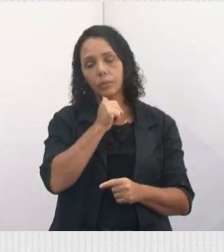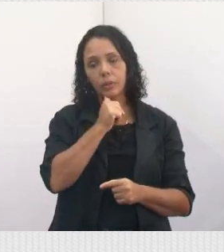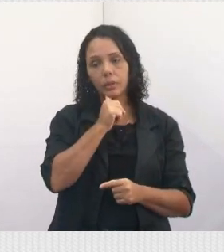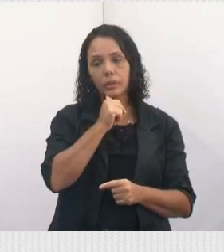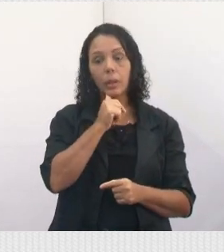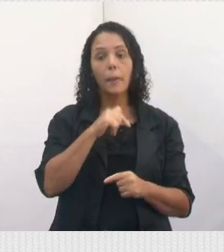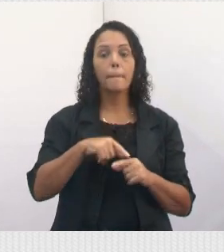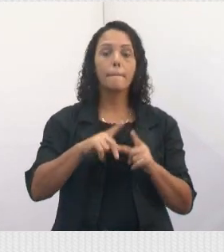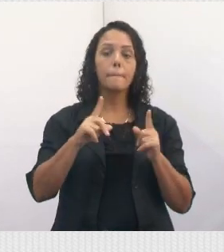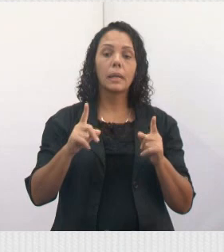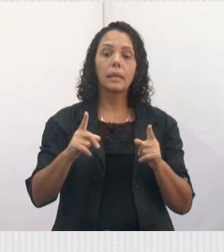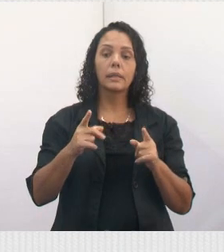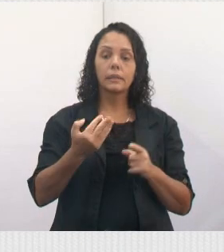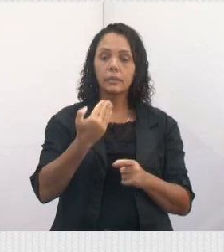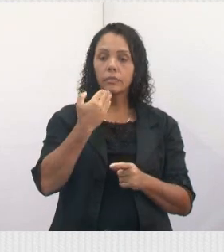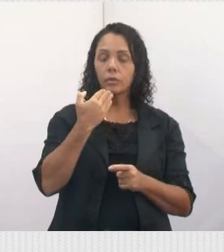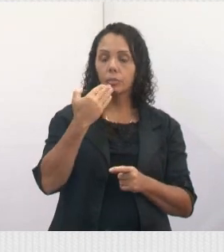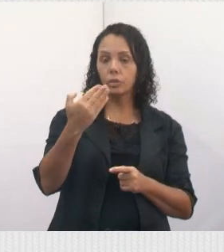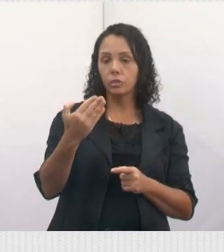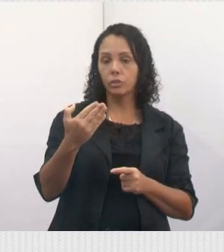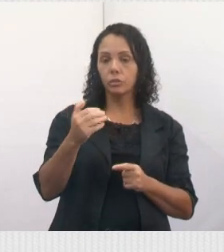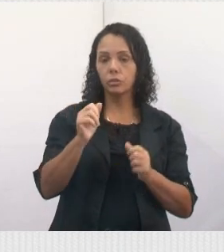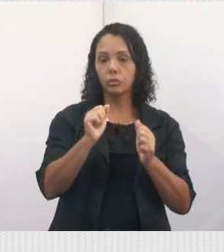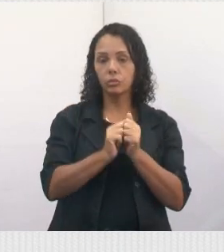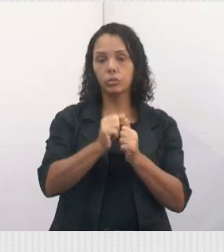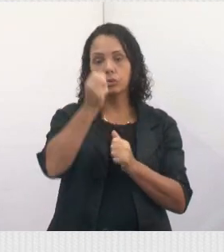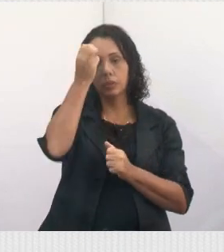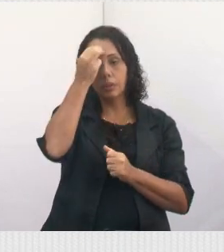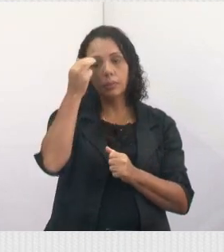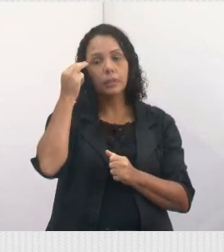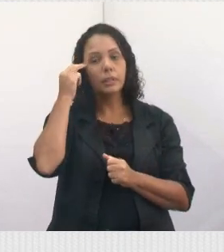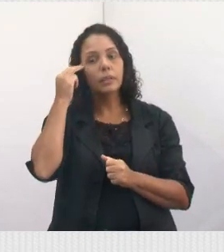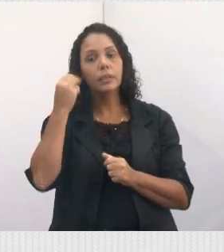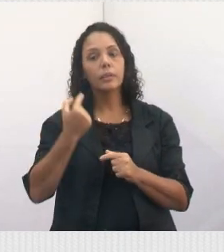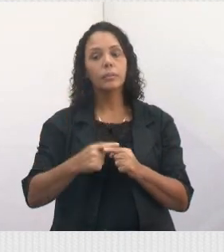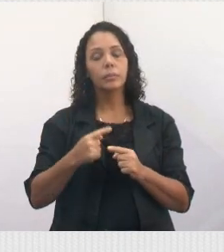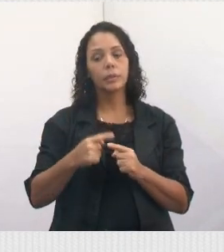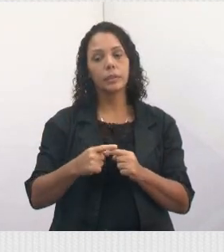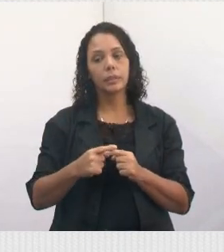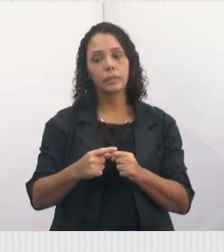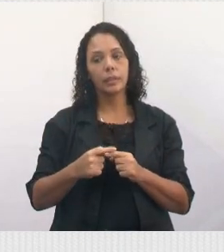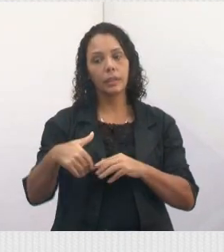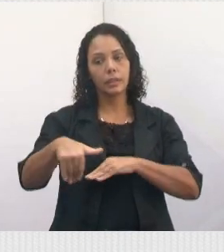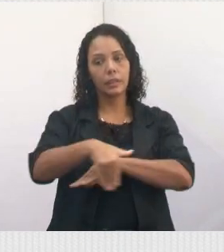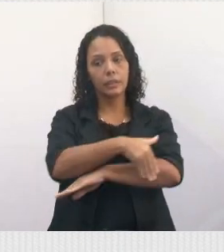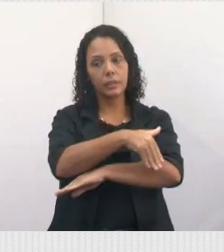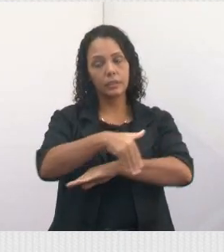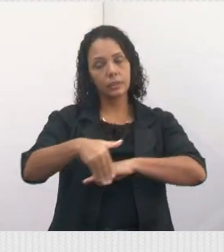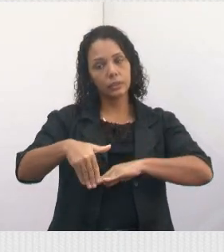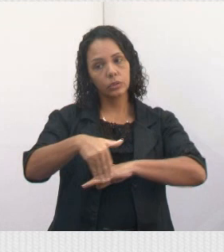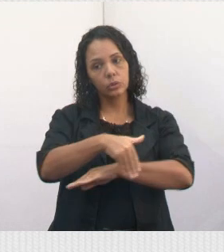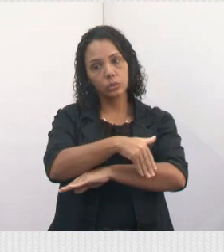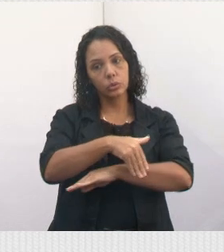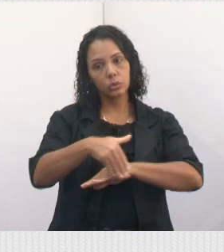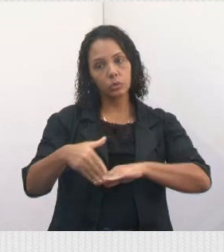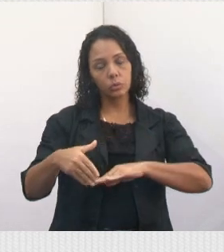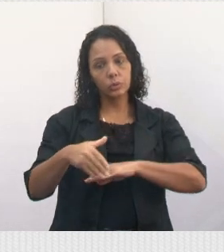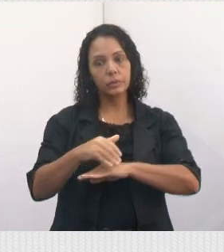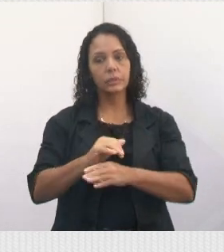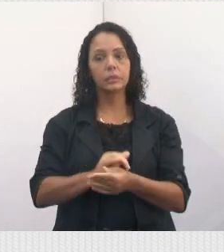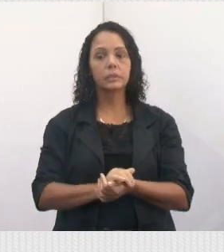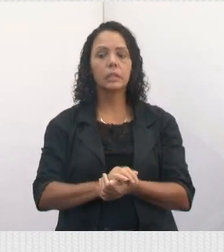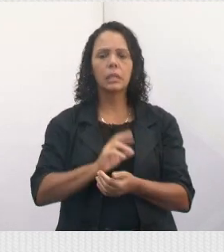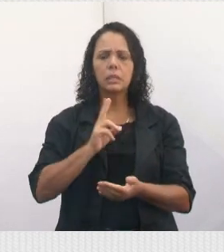essa eu sei que foi uma solicitação, junto comigo, com a Maria Amélia, porque nessas travessas, né, da Roberto Lopes de Al,